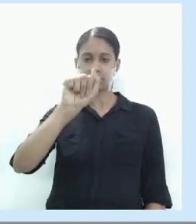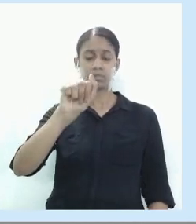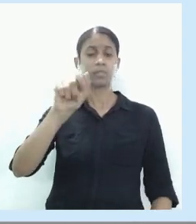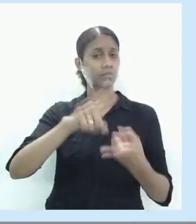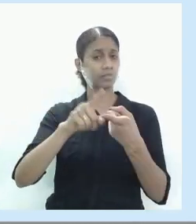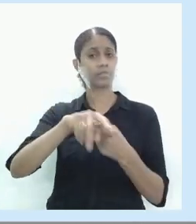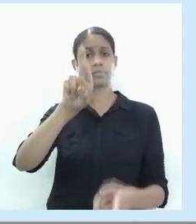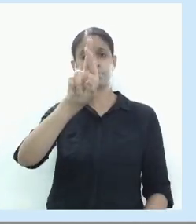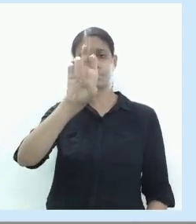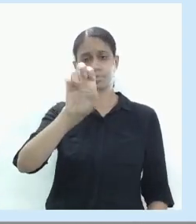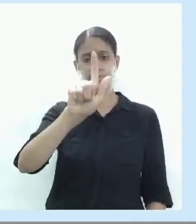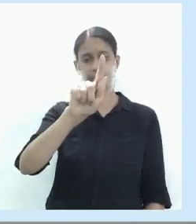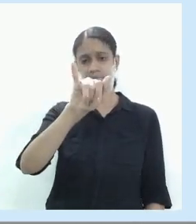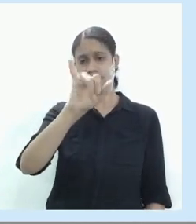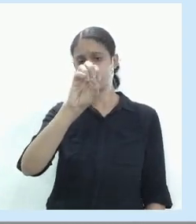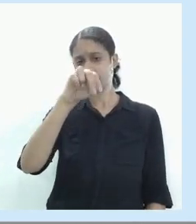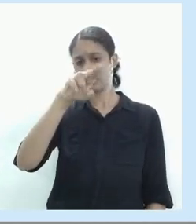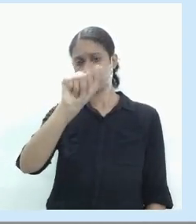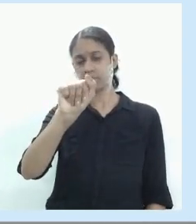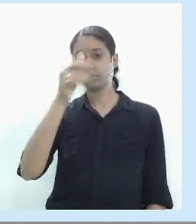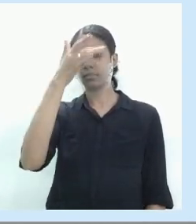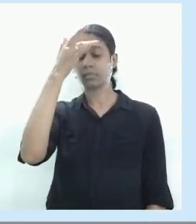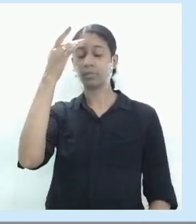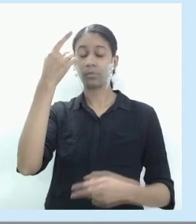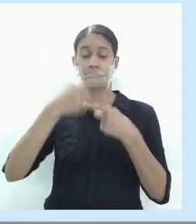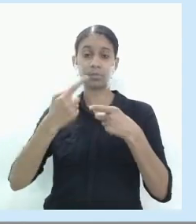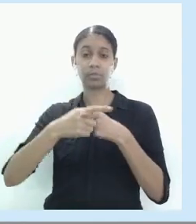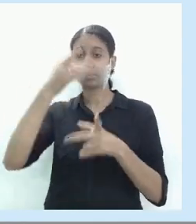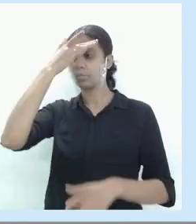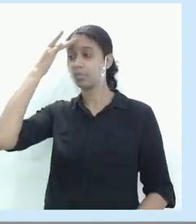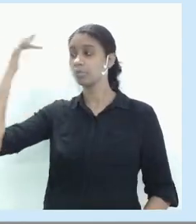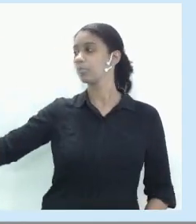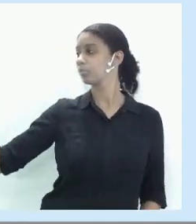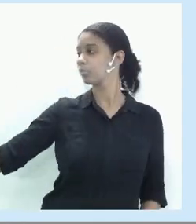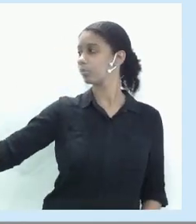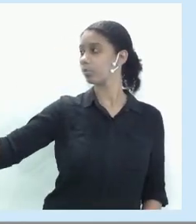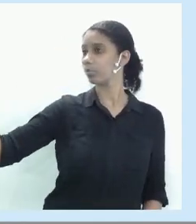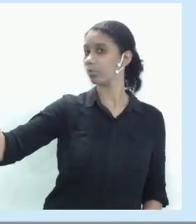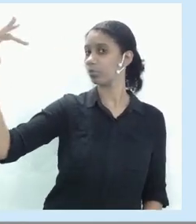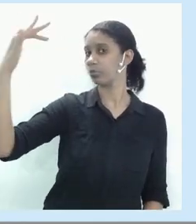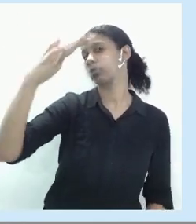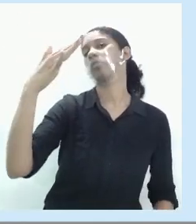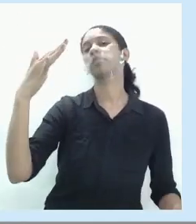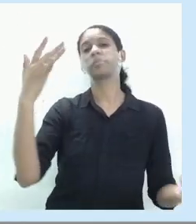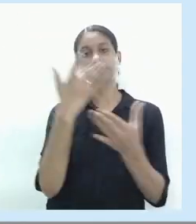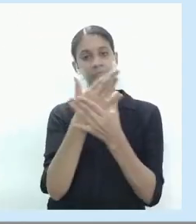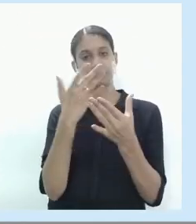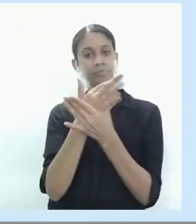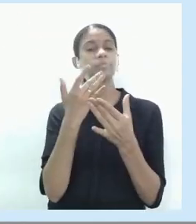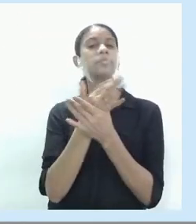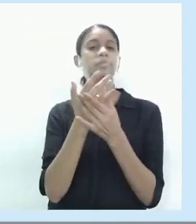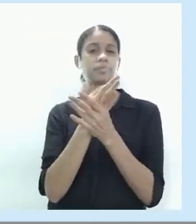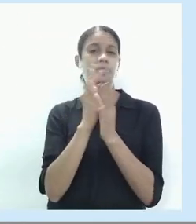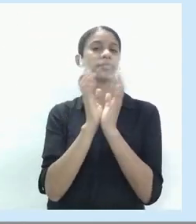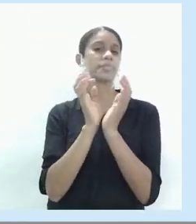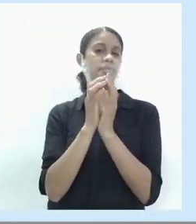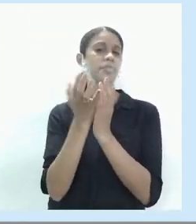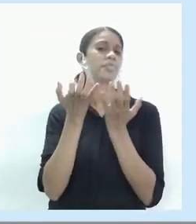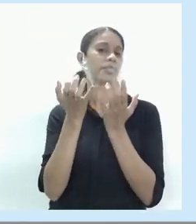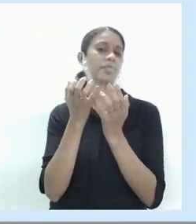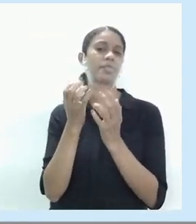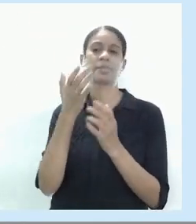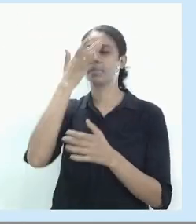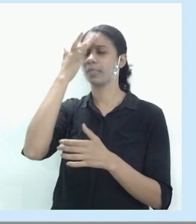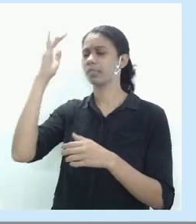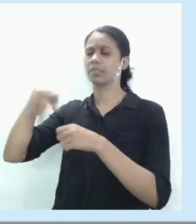né? atrai aí pessoas do Rio Grande do Norte da Paraíba né? das Alagoas então